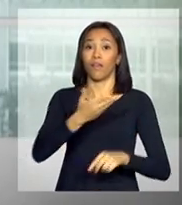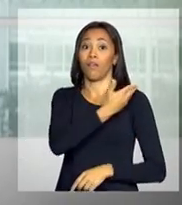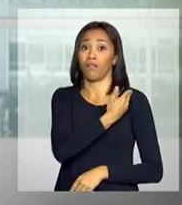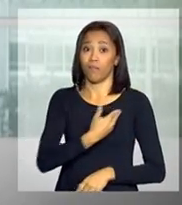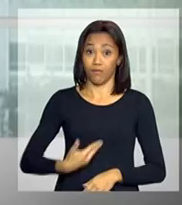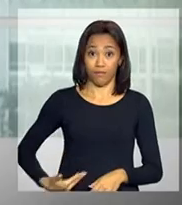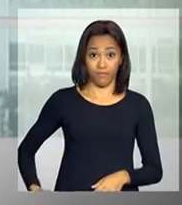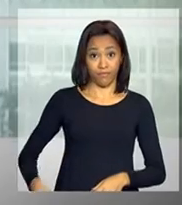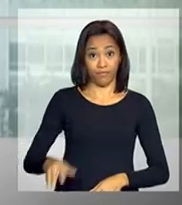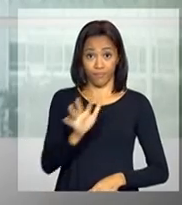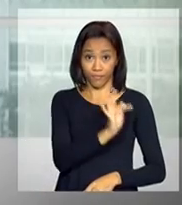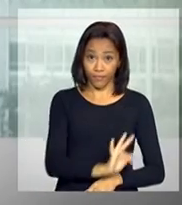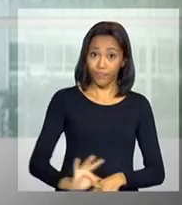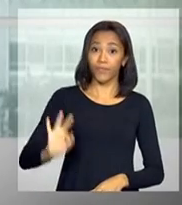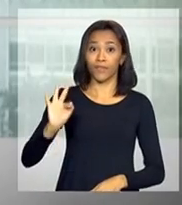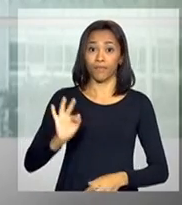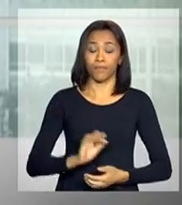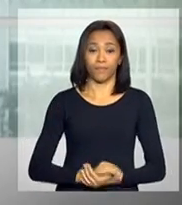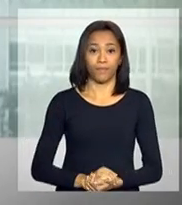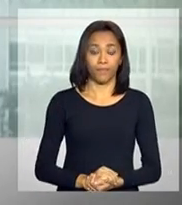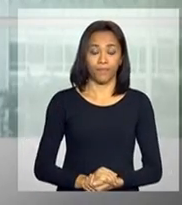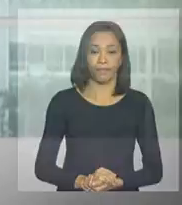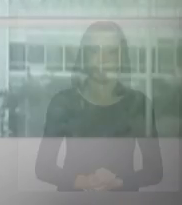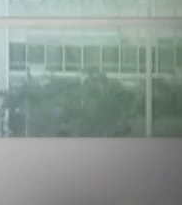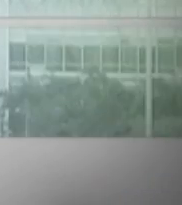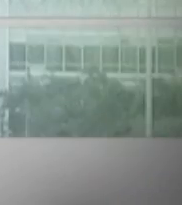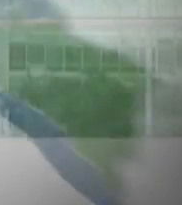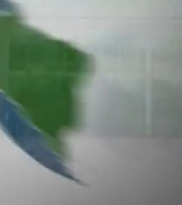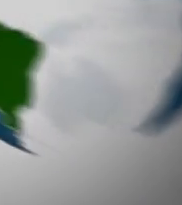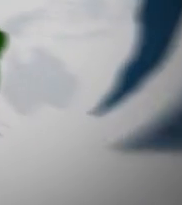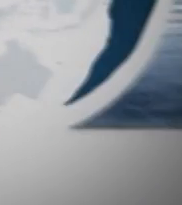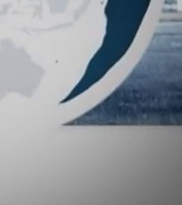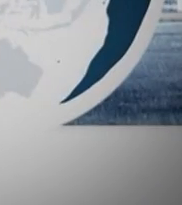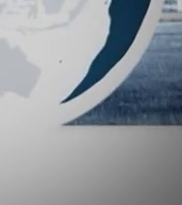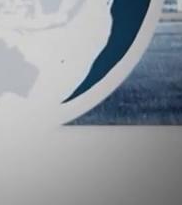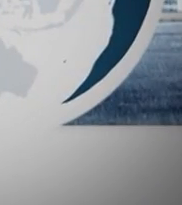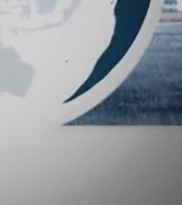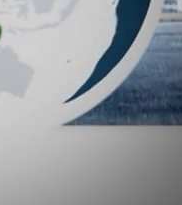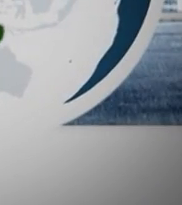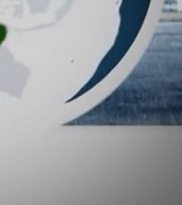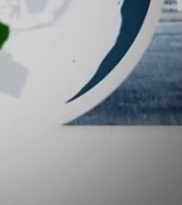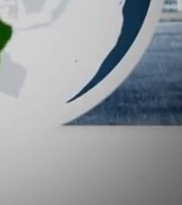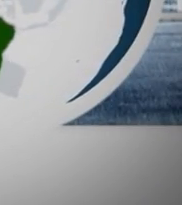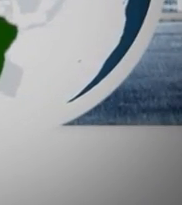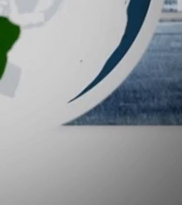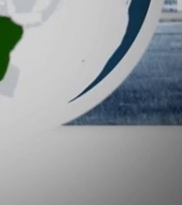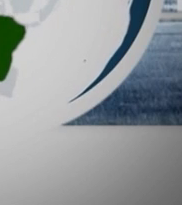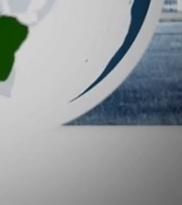NBR, a TV do Governo Federal. Tchau. Tchau. Tchau. Tchau.